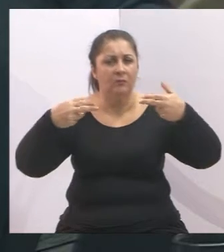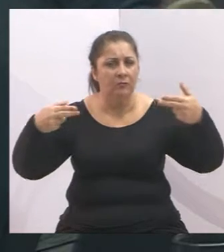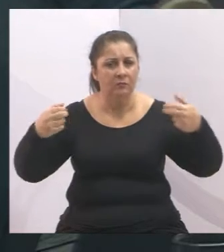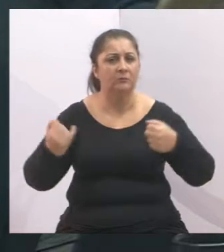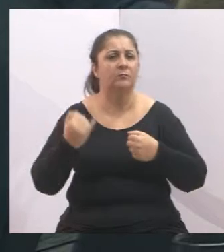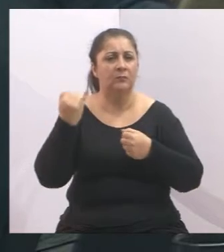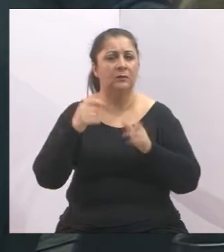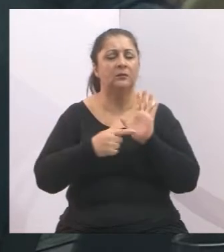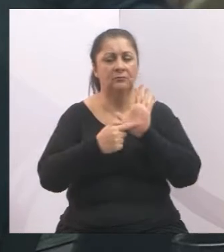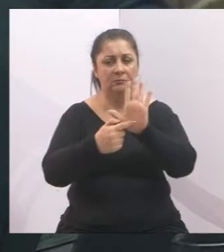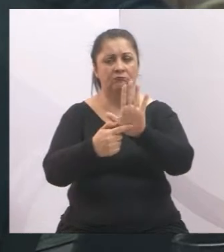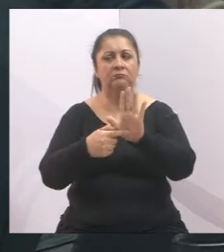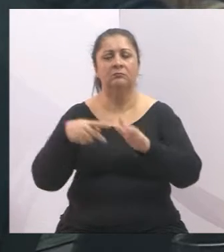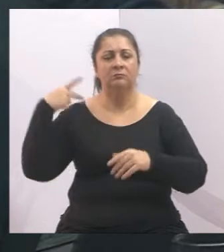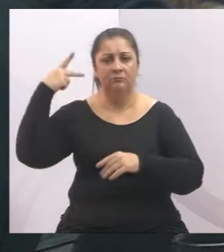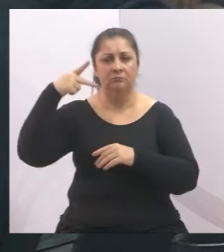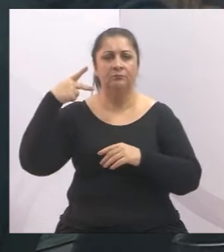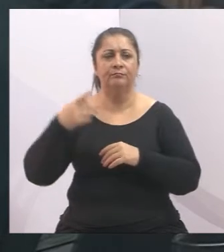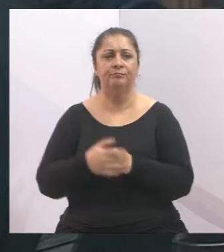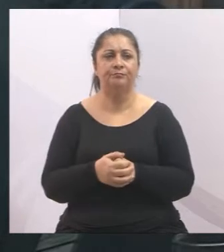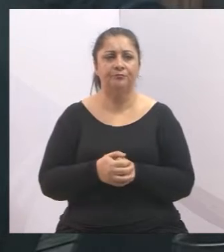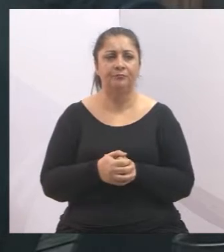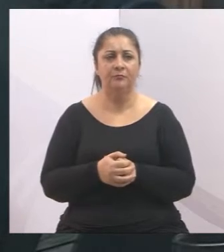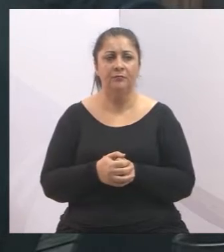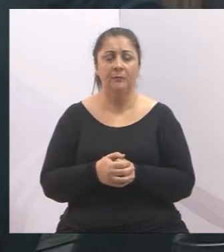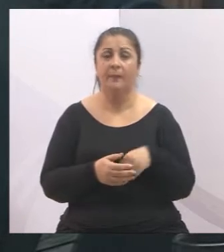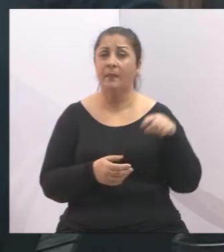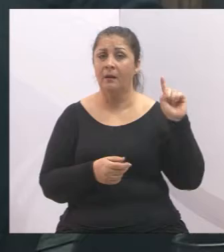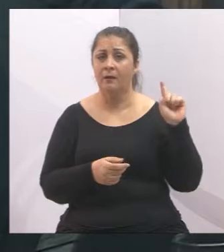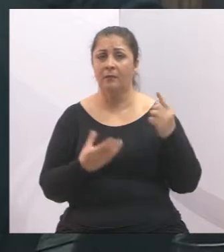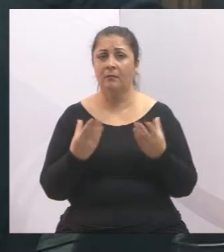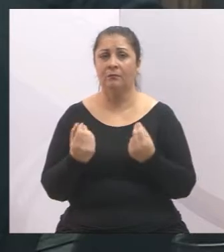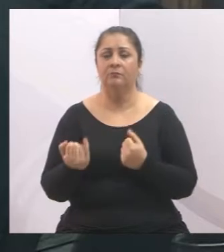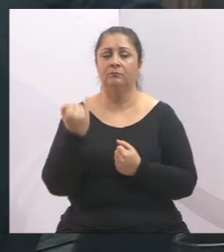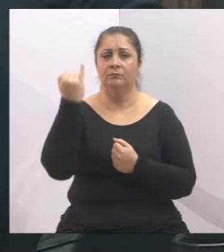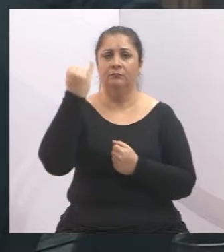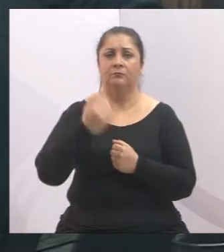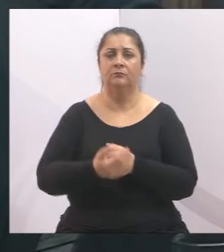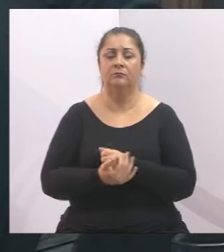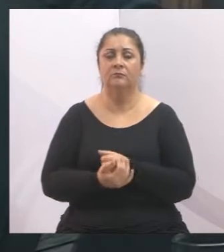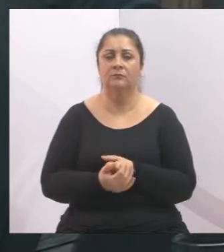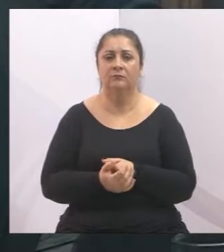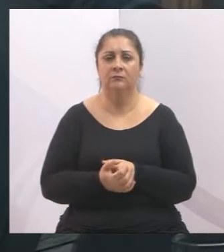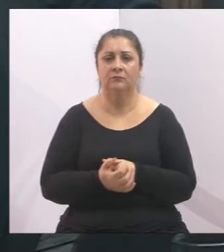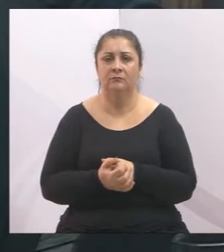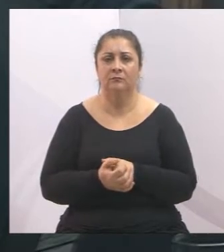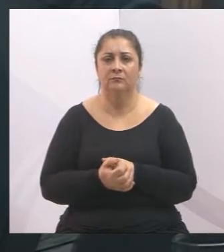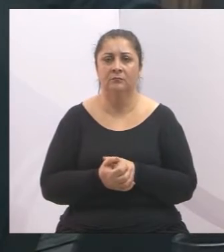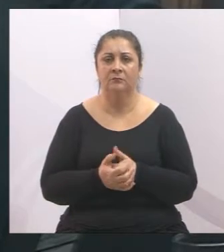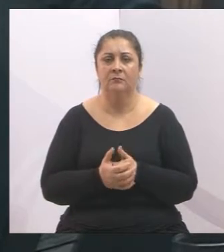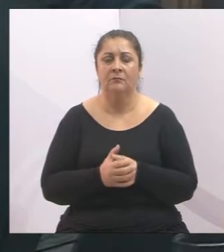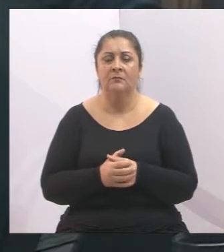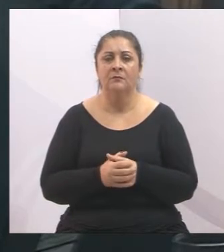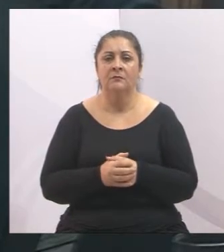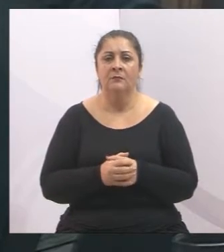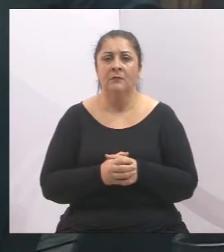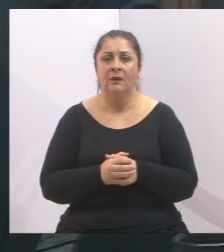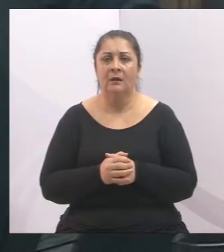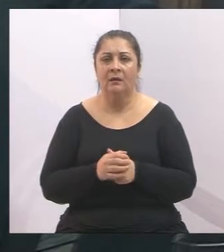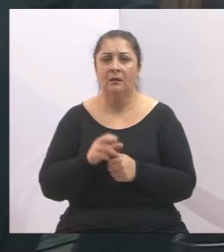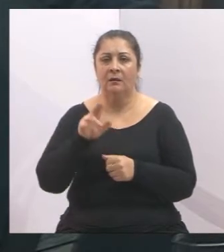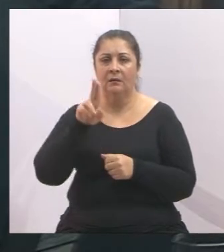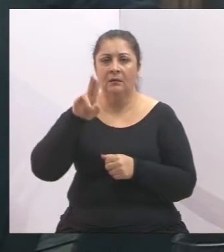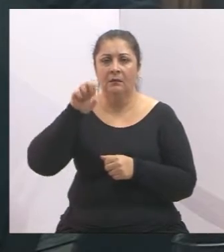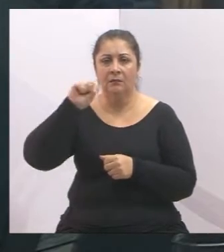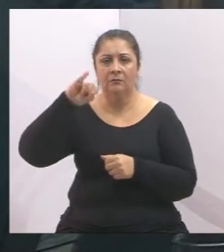nobres colegas. E uma questão que para mim é muito importante é que a usina que